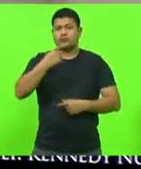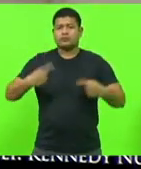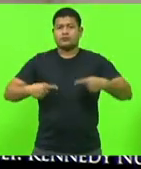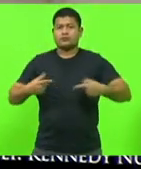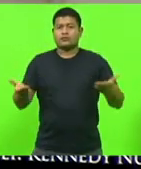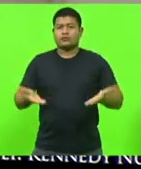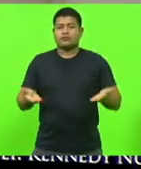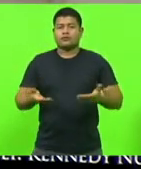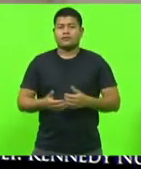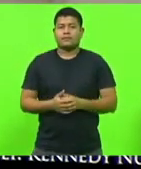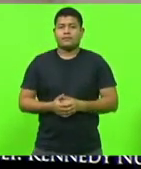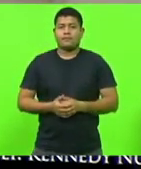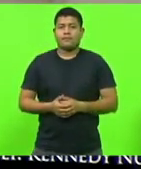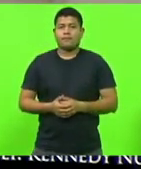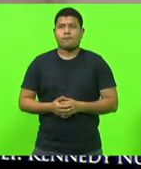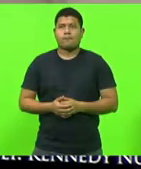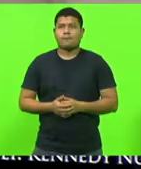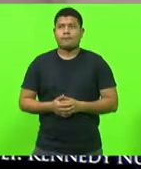Presidente.